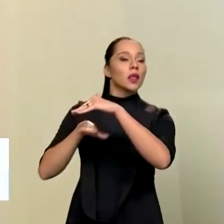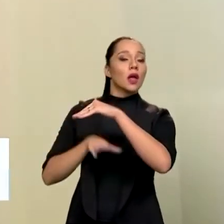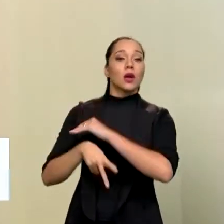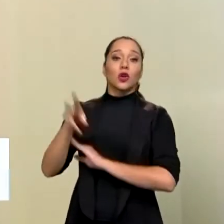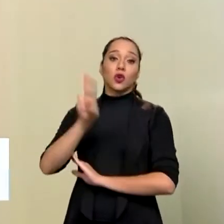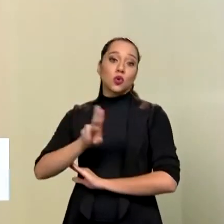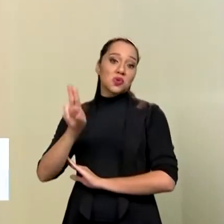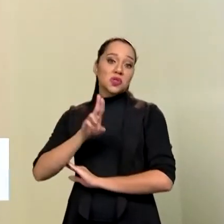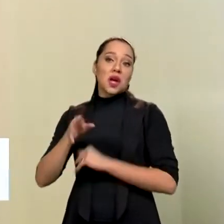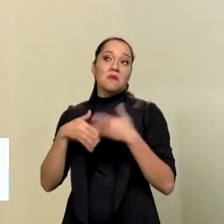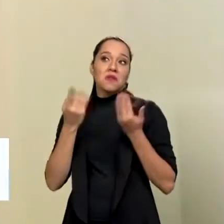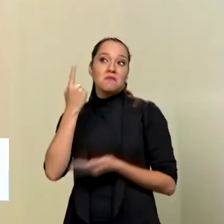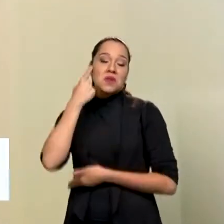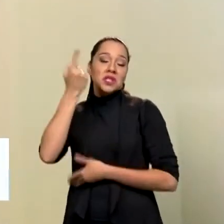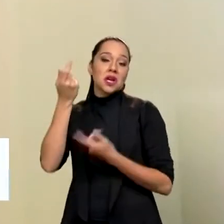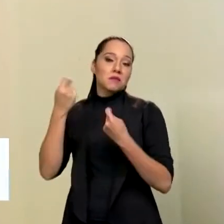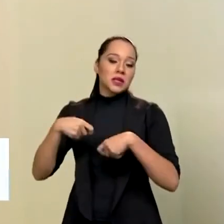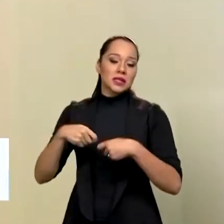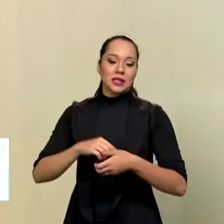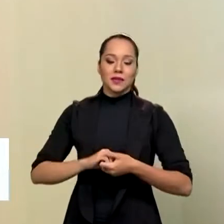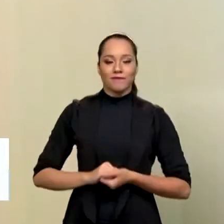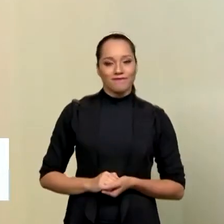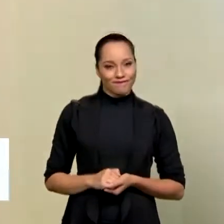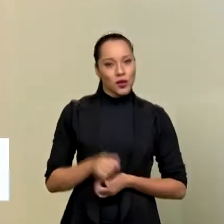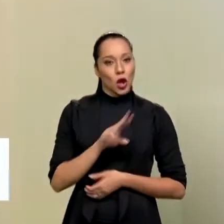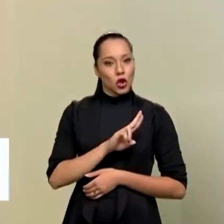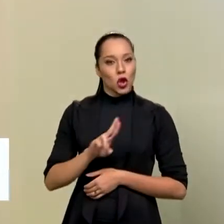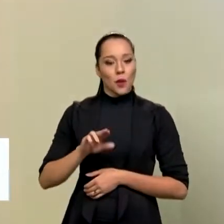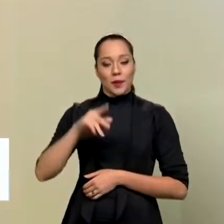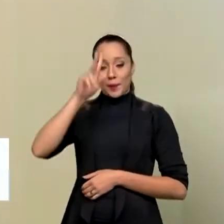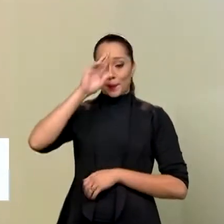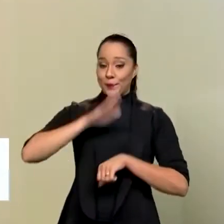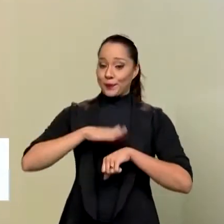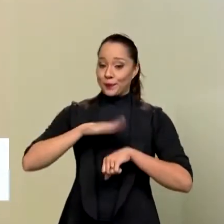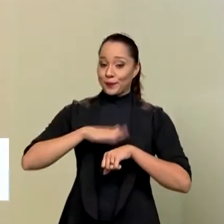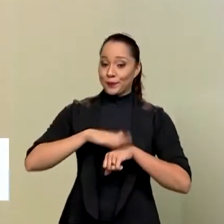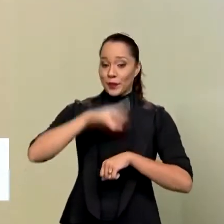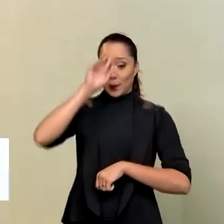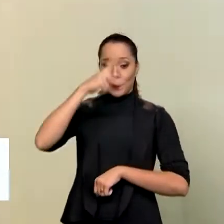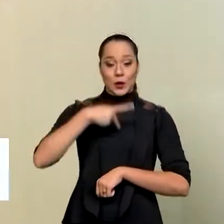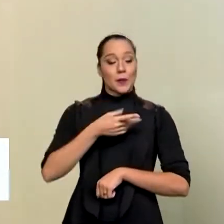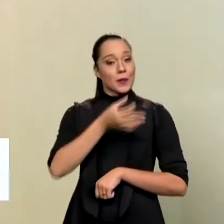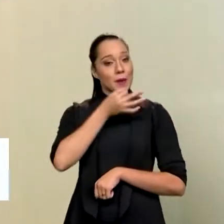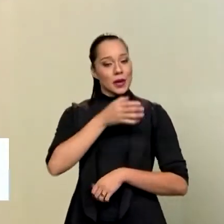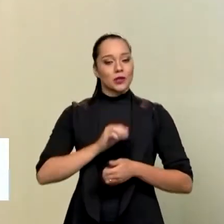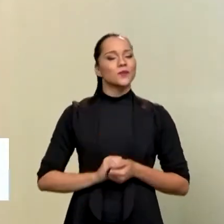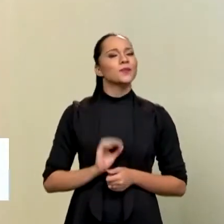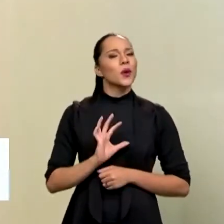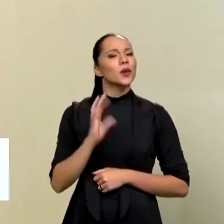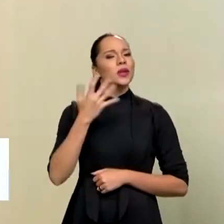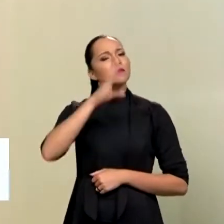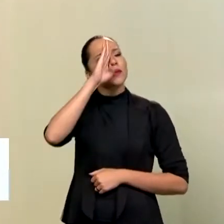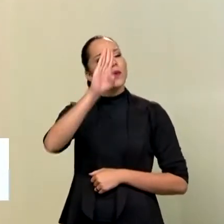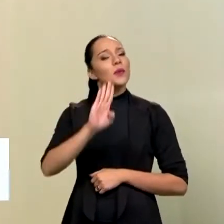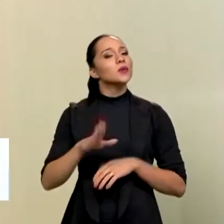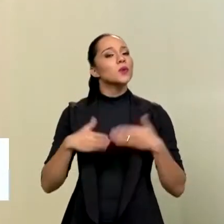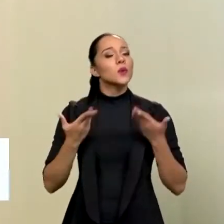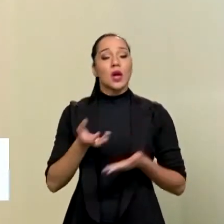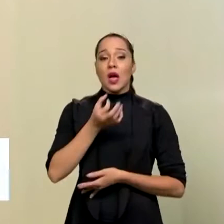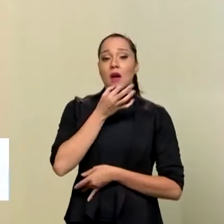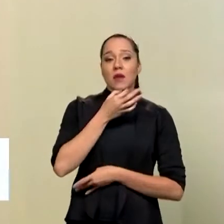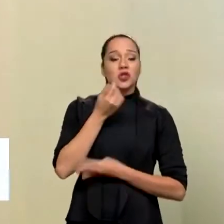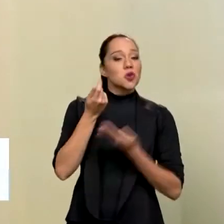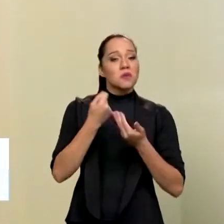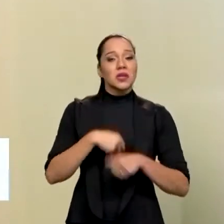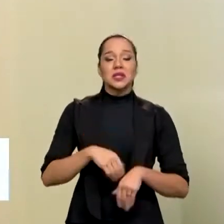utilizá-los quando achar que precisa, a chamada automedicação. Isso acontece principalmente quando o medicamento